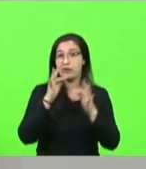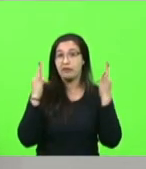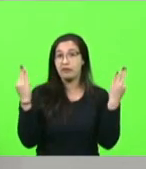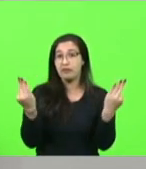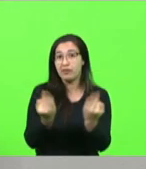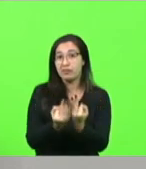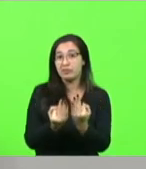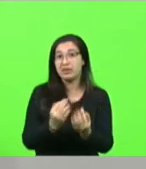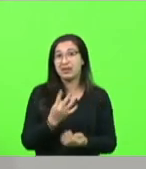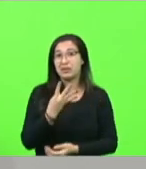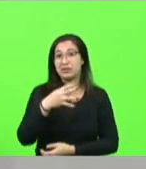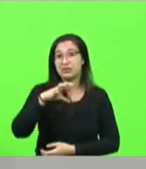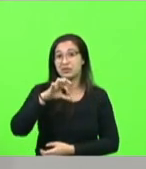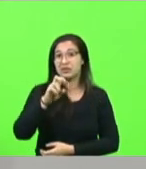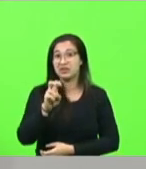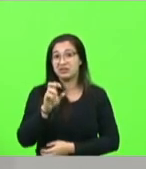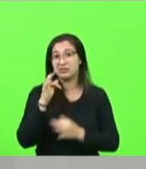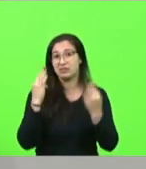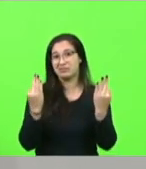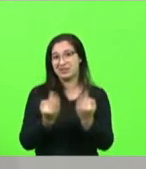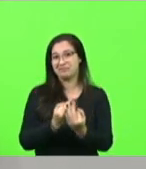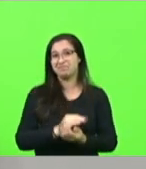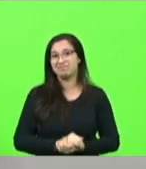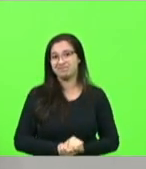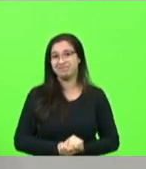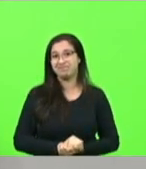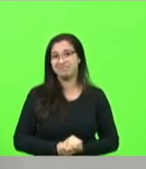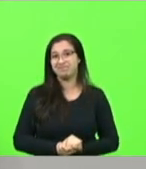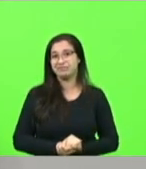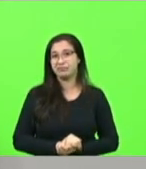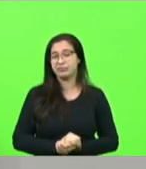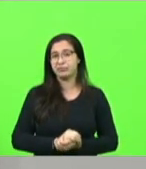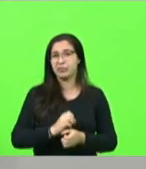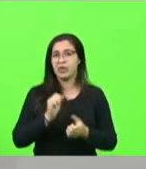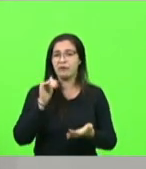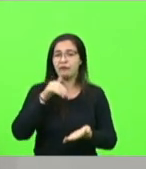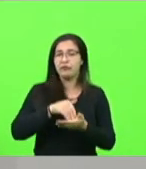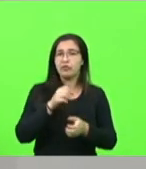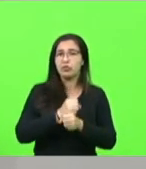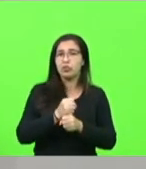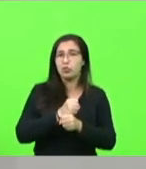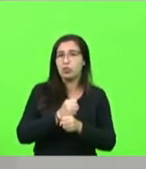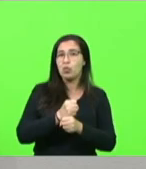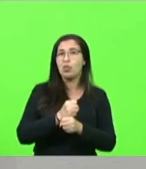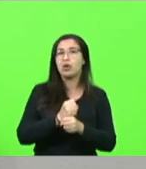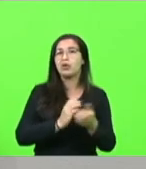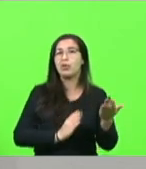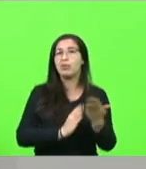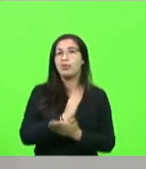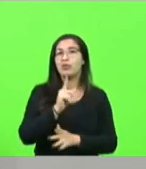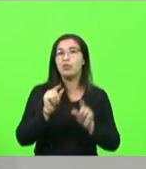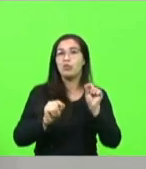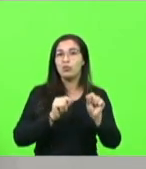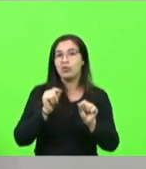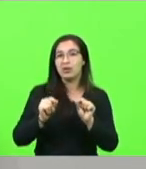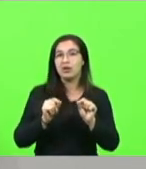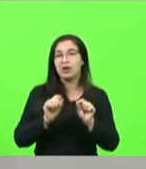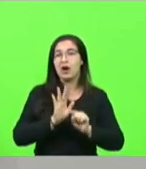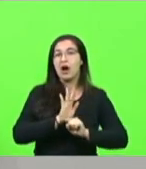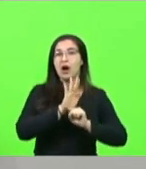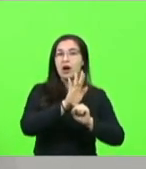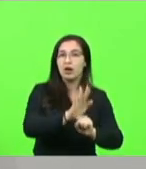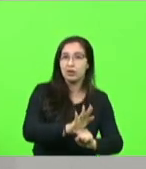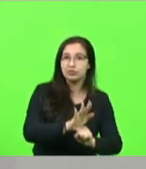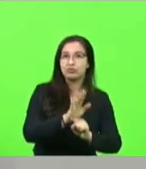495 famílias. O nosso conselho, no final do ano, aprovou a criação de um programa chamado Beneficio Eventual e